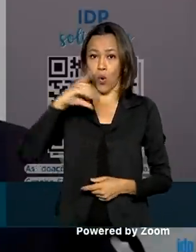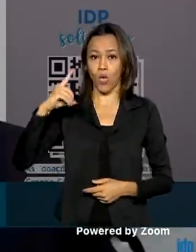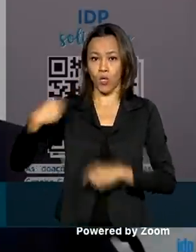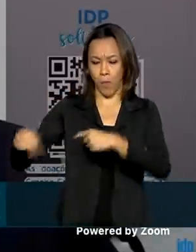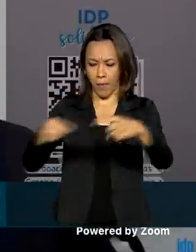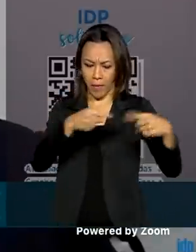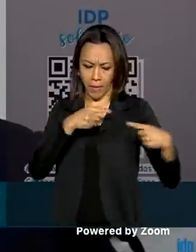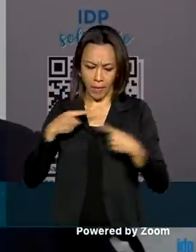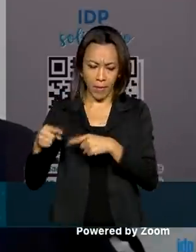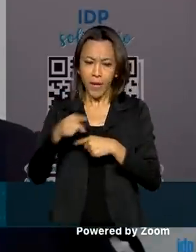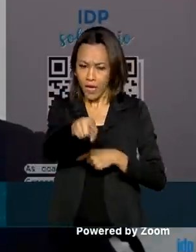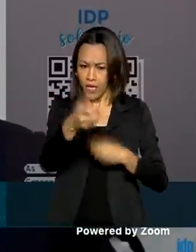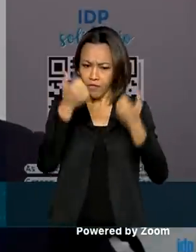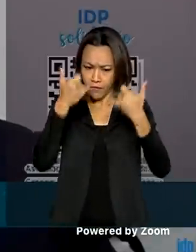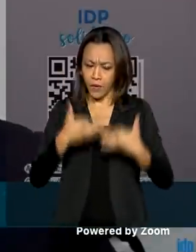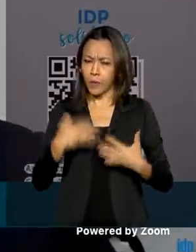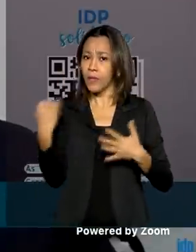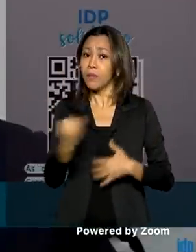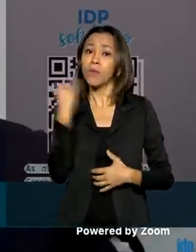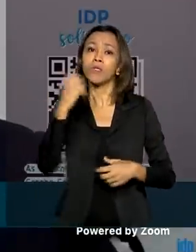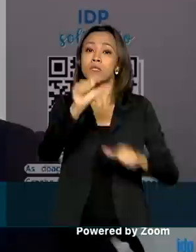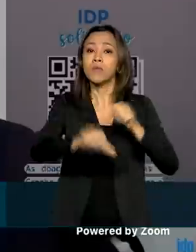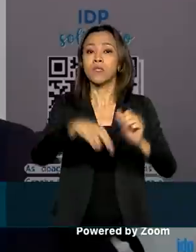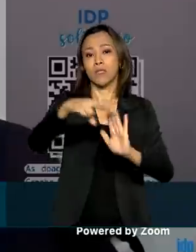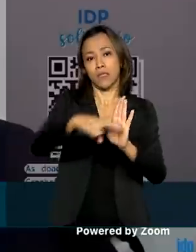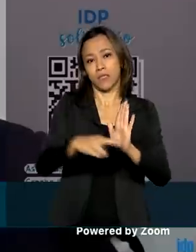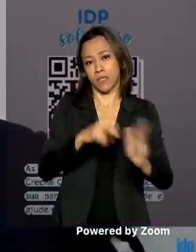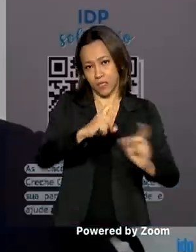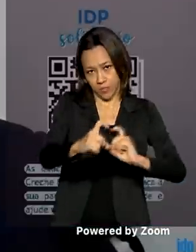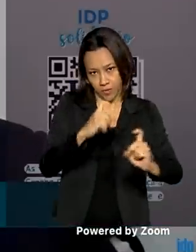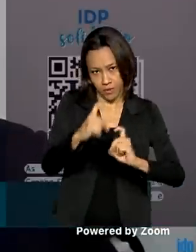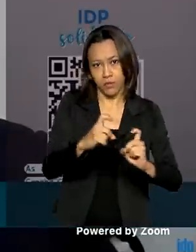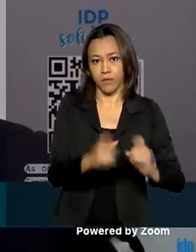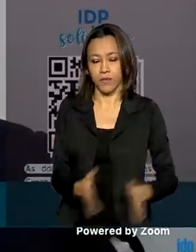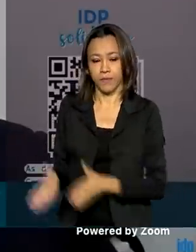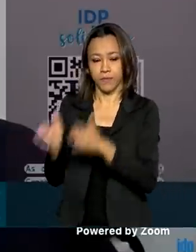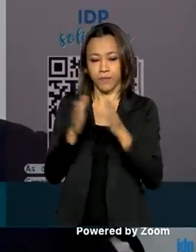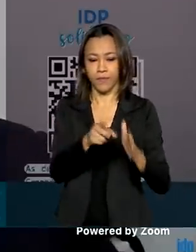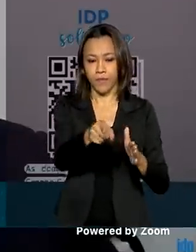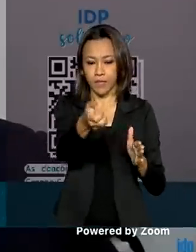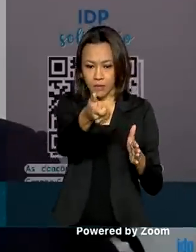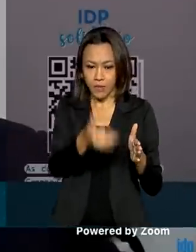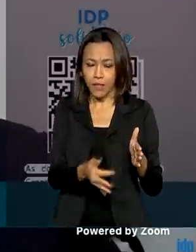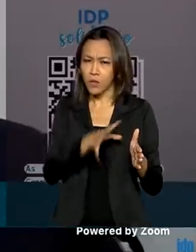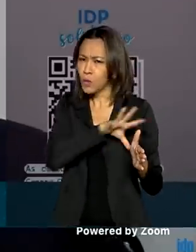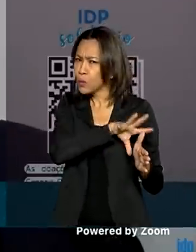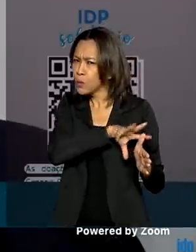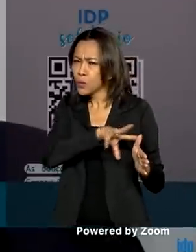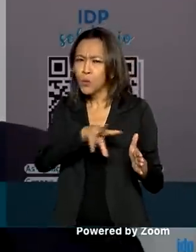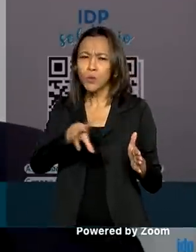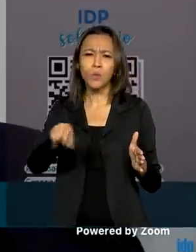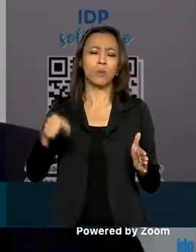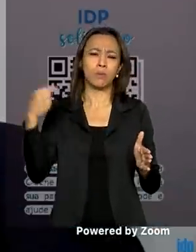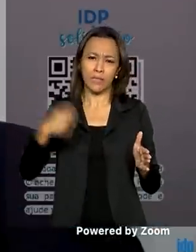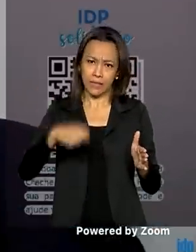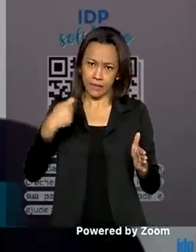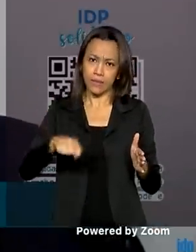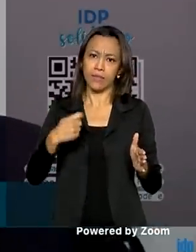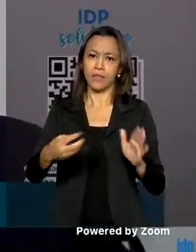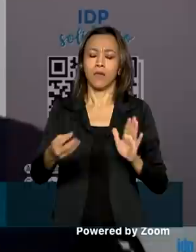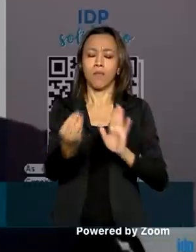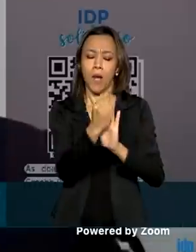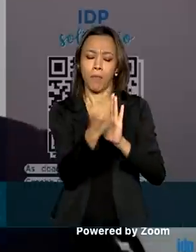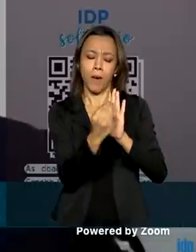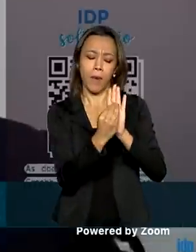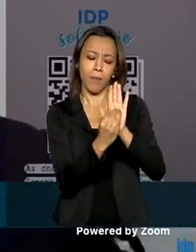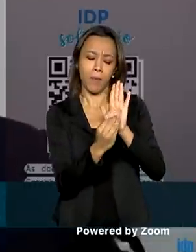administrativa é essencial para o país. Tudo isso precisa ser levado em conta nesta reforma, que